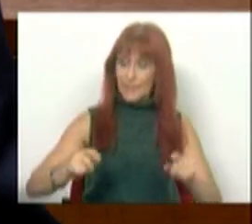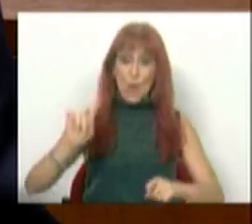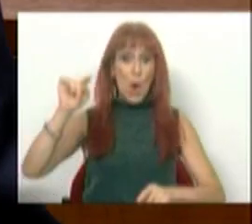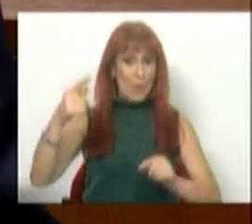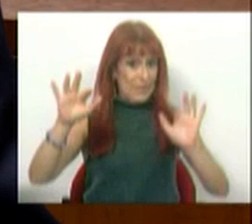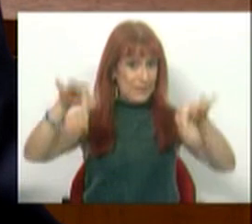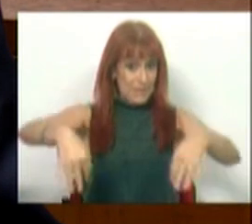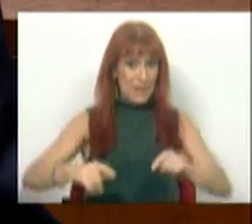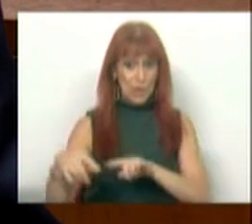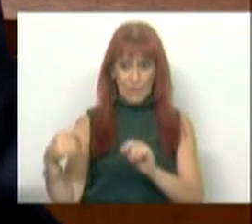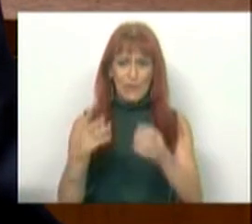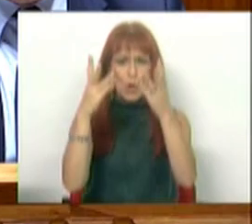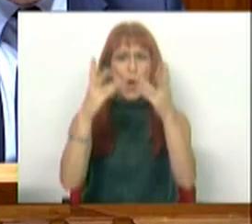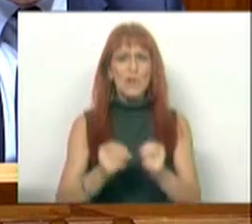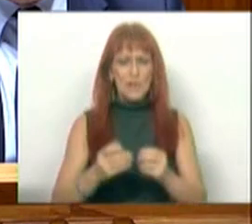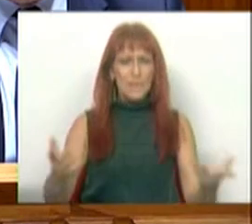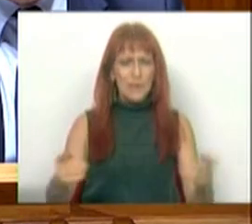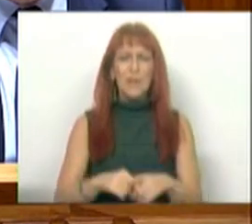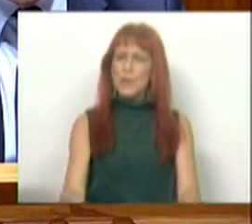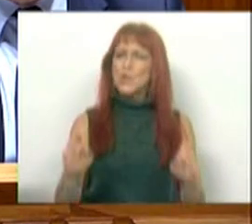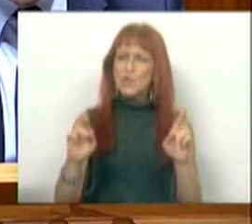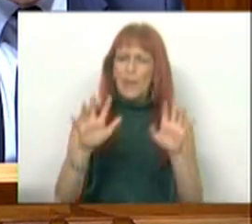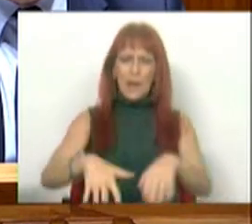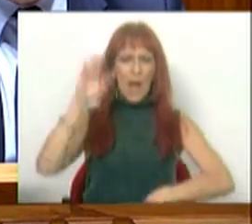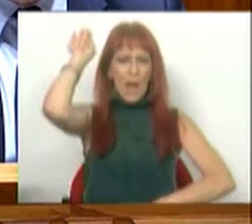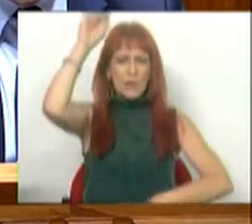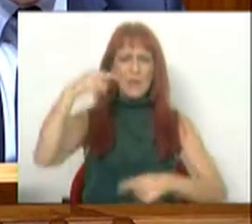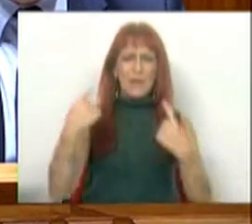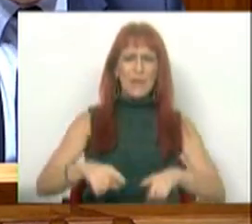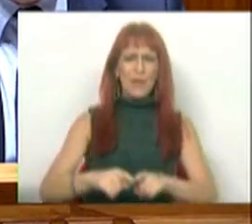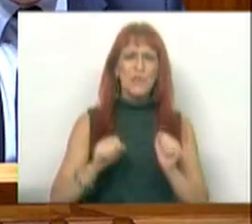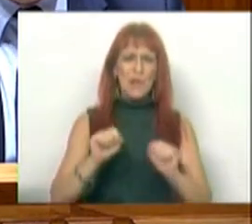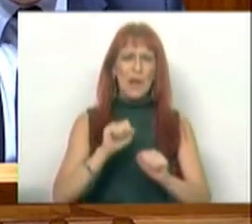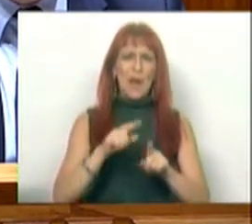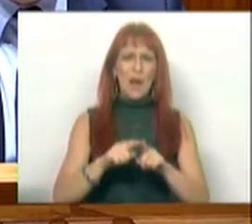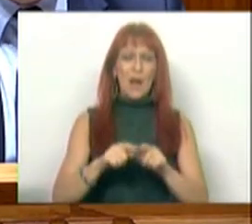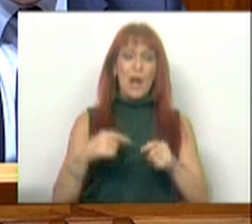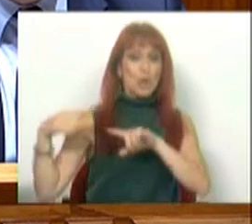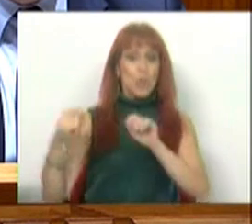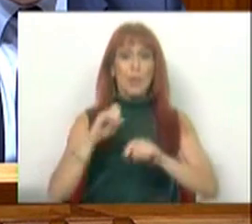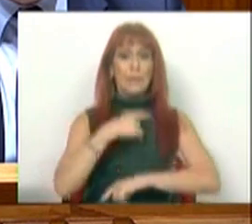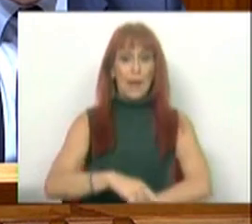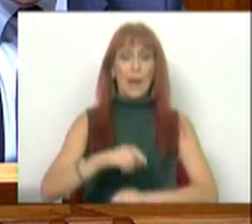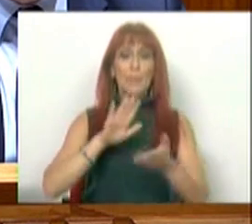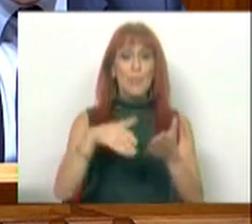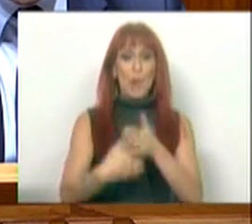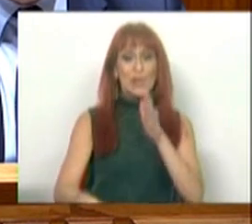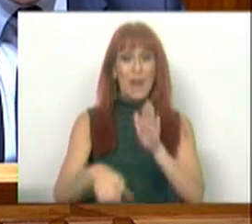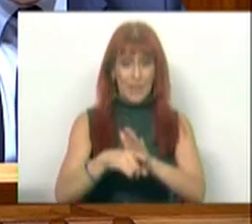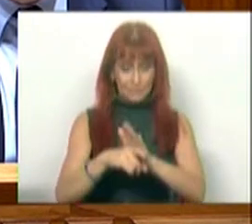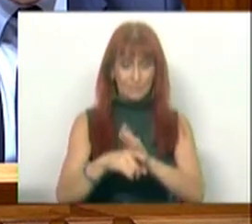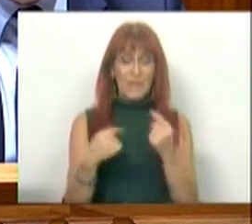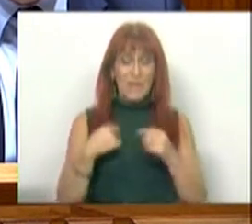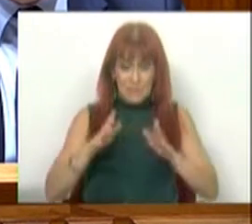mal termine este debate orçamental. Espero que a Assembleia da República tenha disponibilidade para discutir a proposta de lei